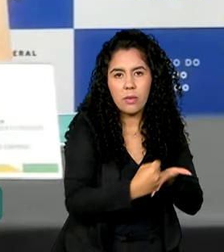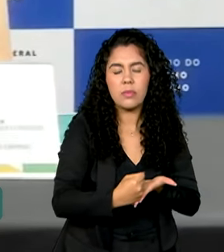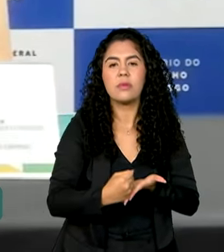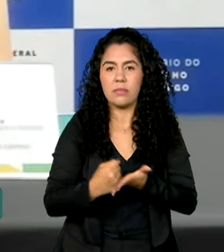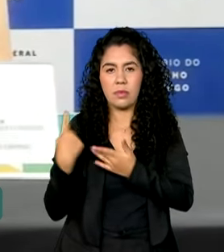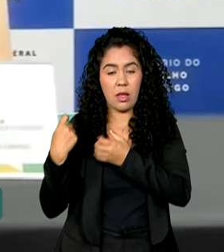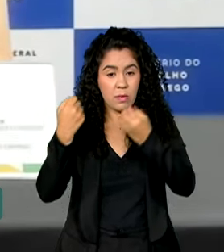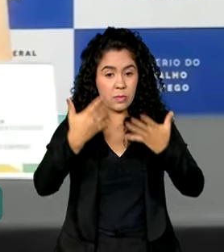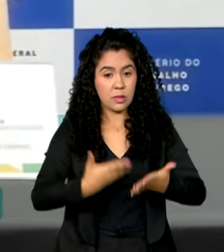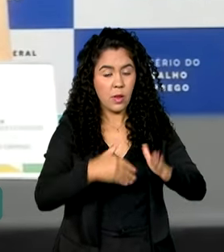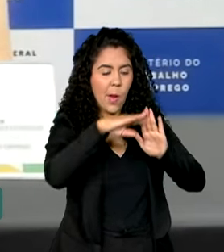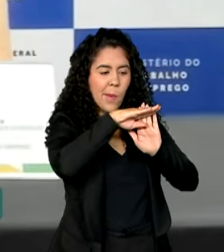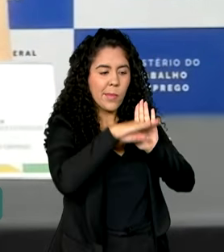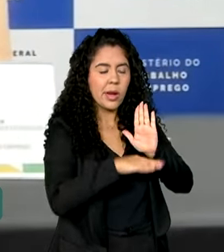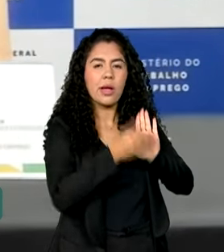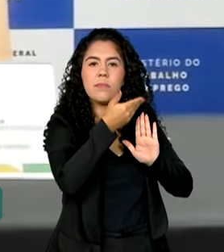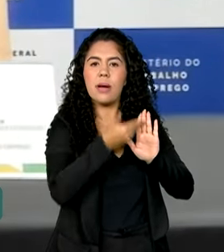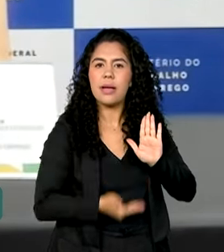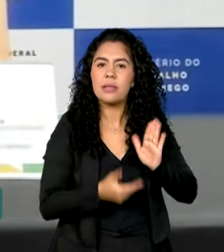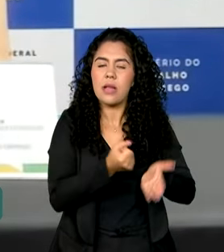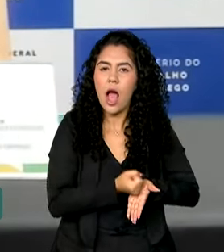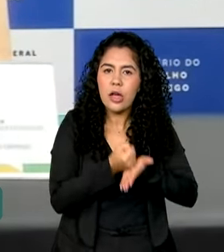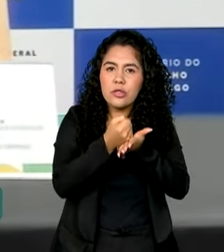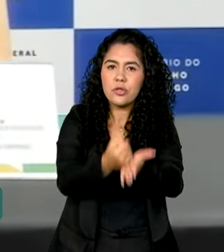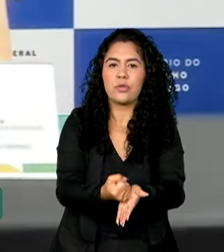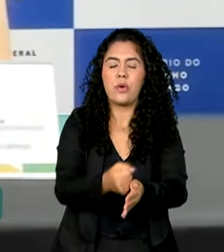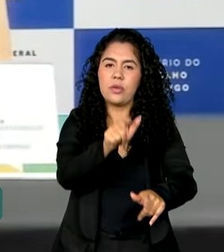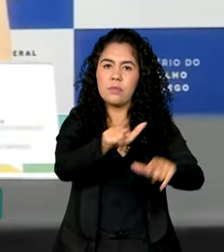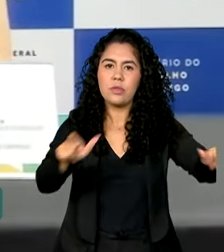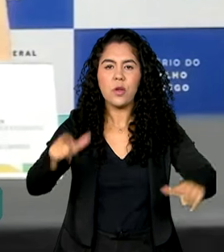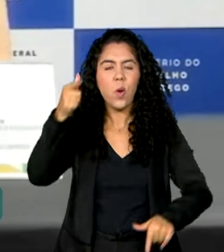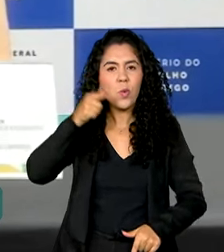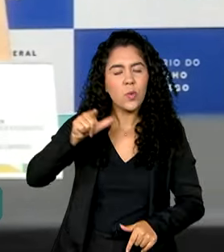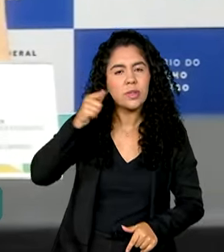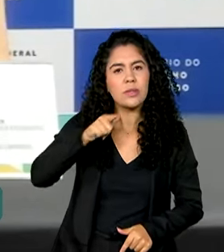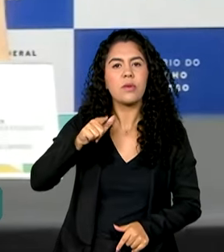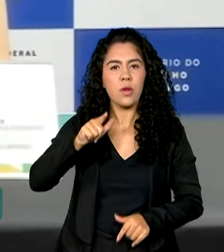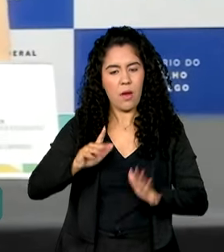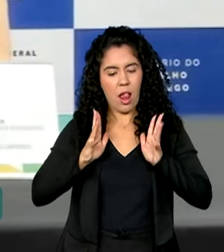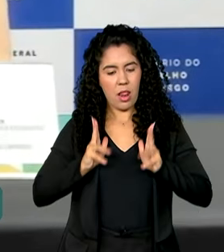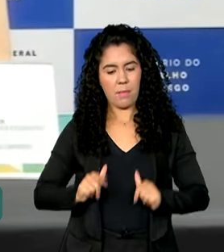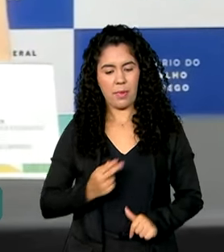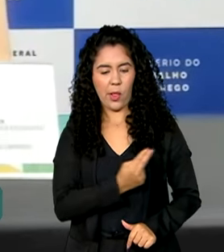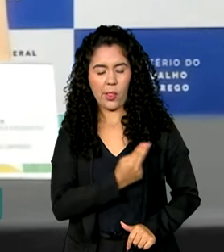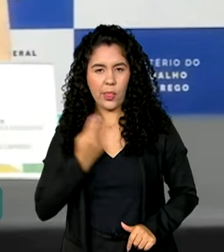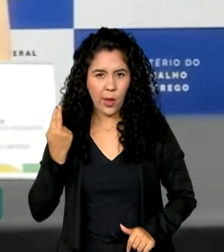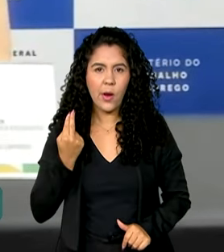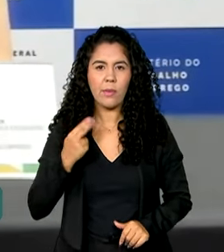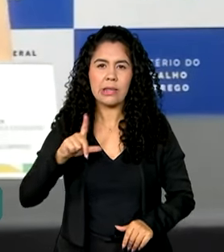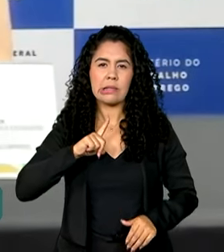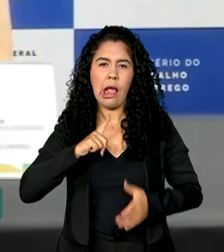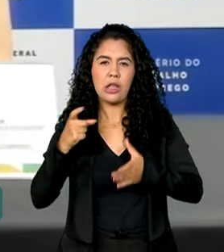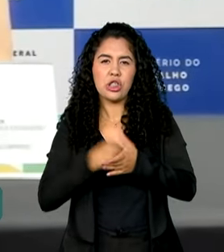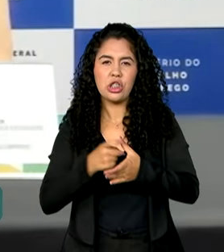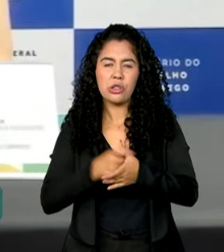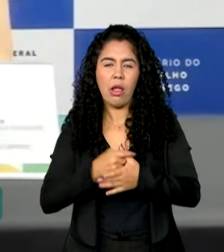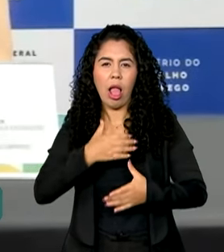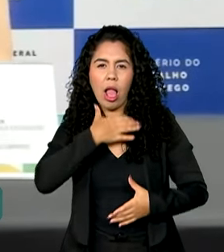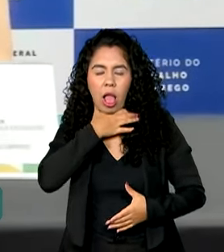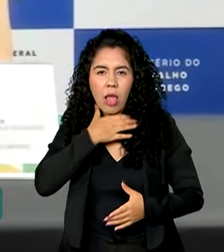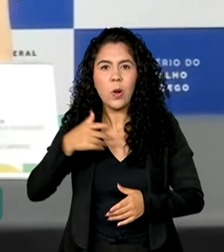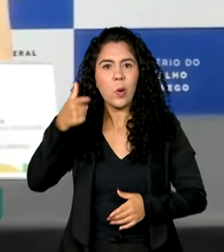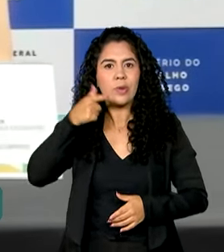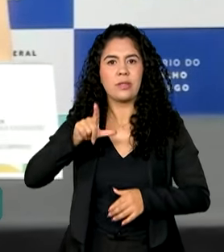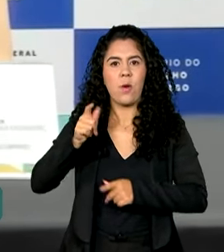ajudou as pessoas a resolverem seus problemas de endividamento decorrentes do período anterior e